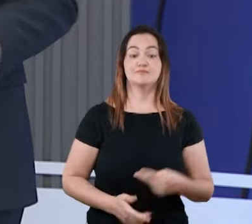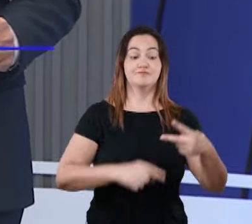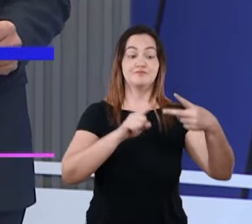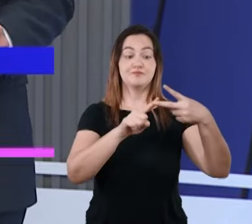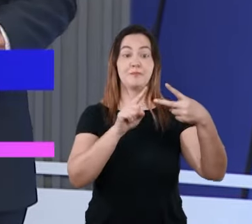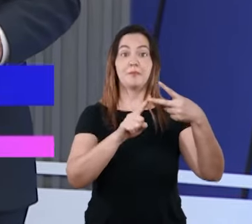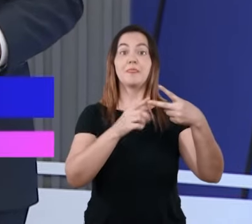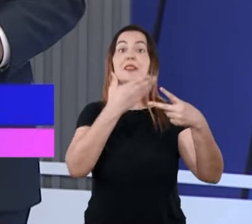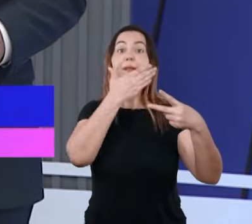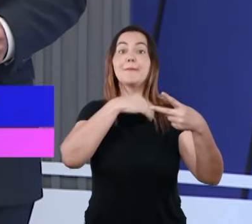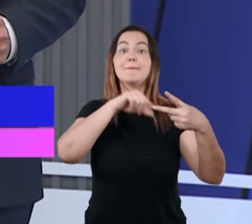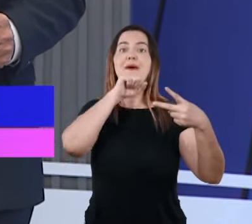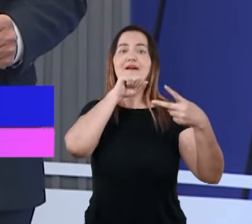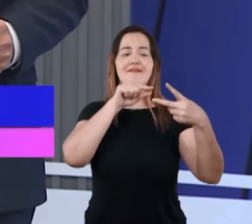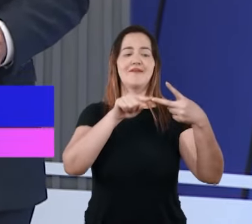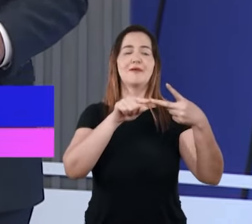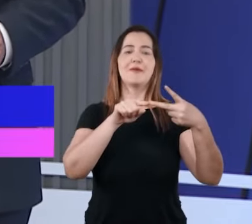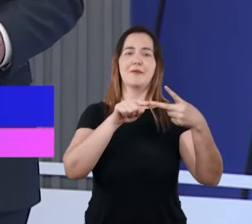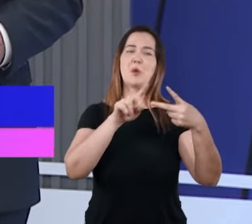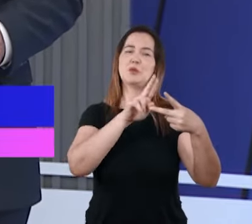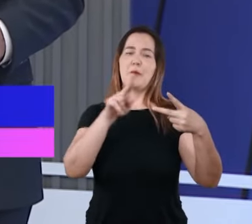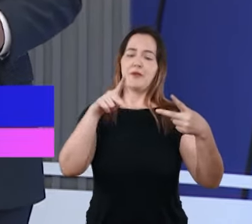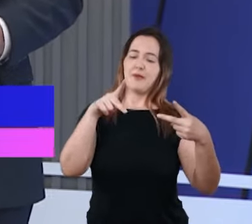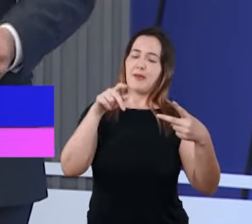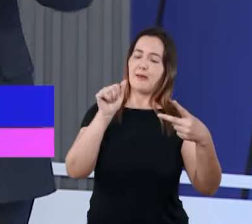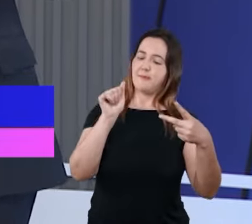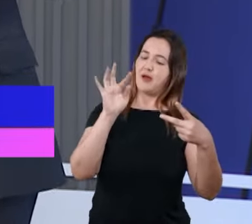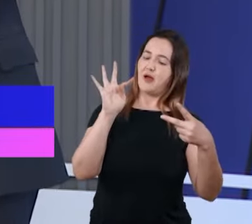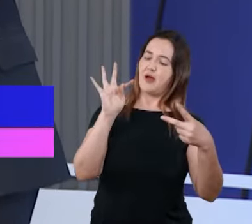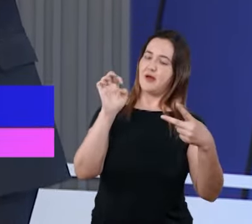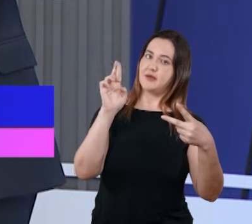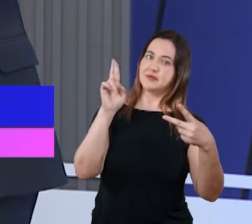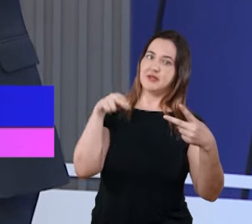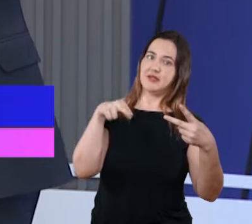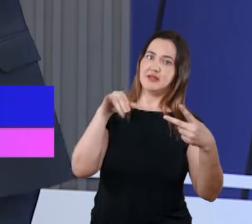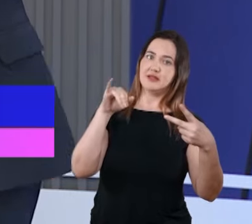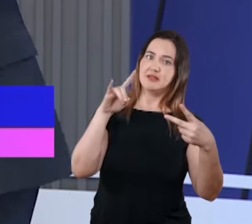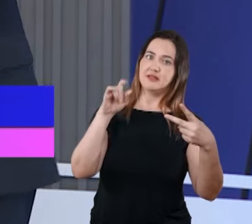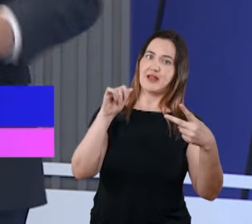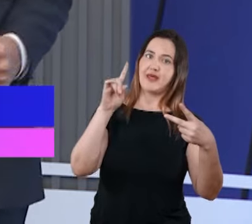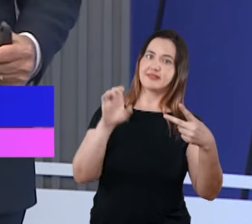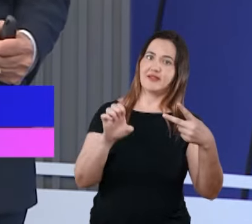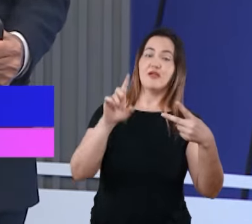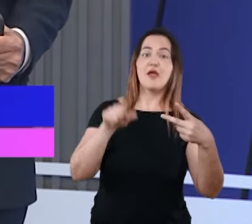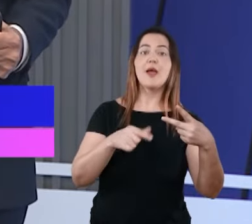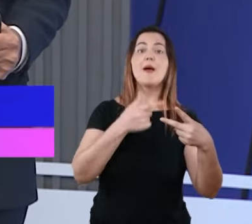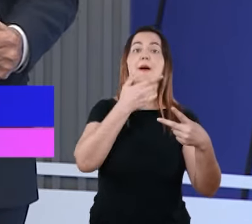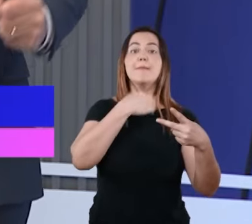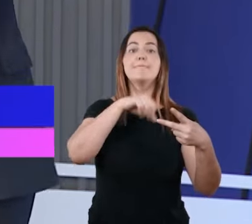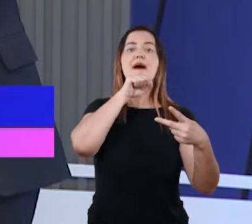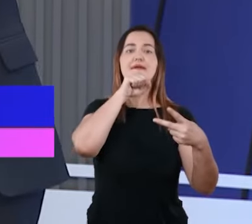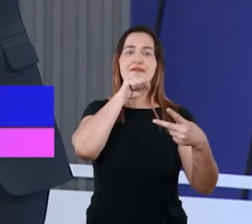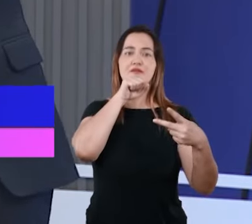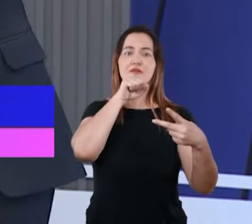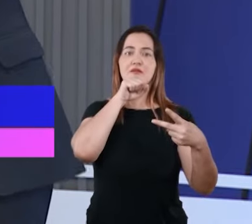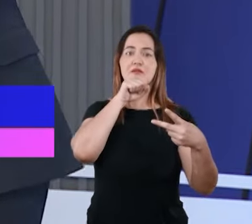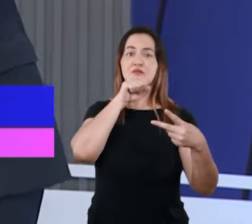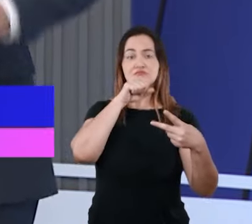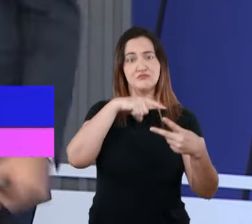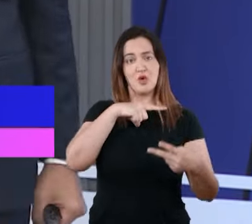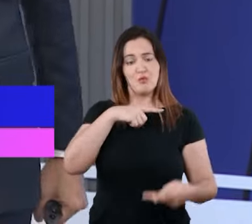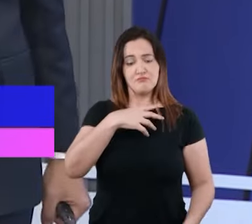paternidade, Ele quebra esta ideia de um Deus punitivo e irado lá no céu. Um Deus com uma mão